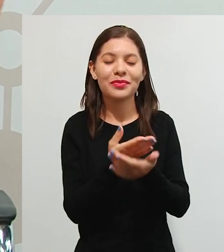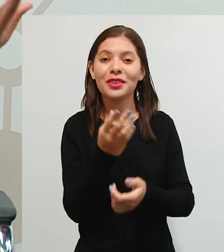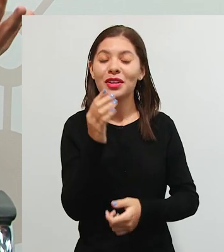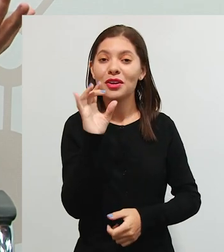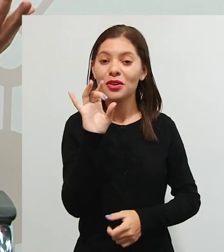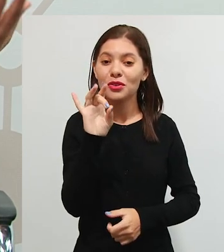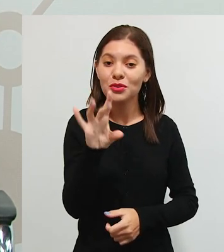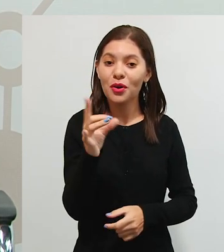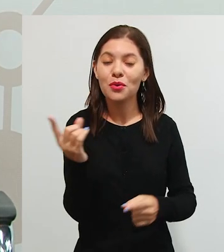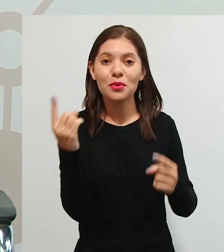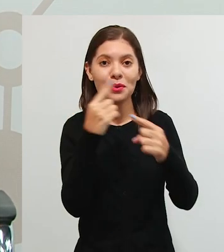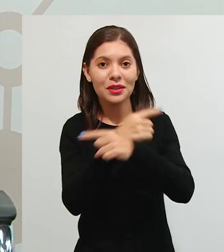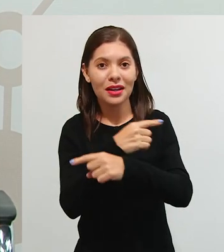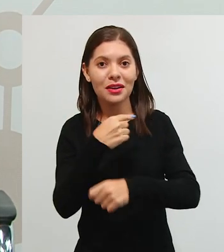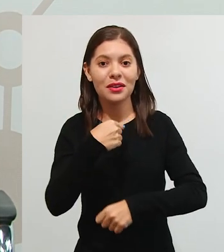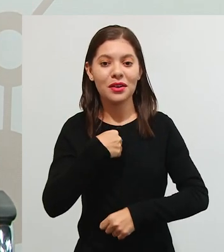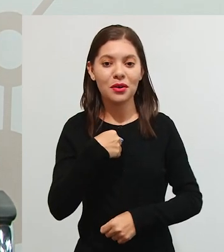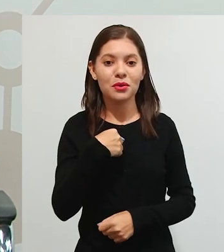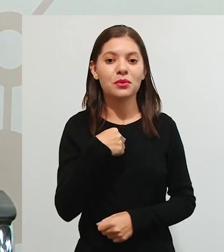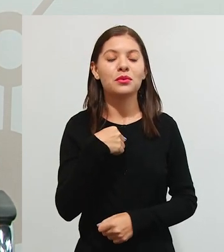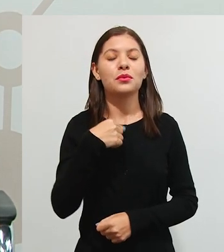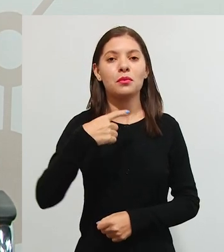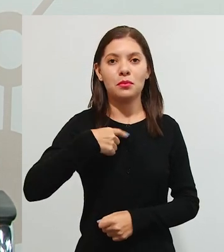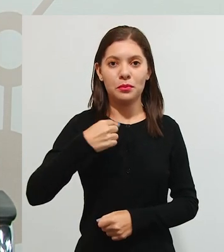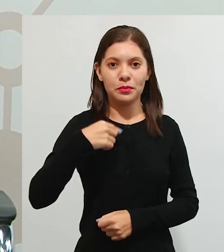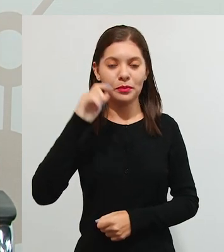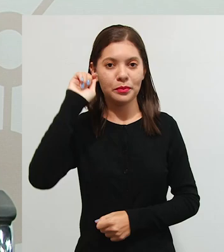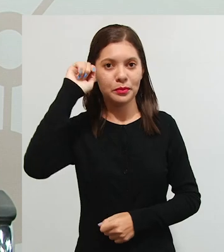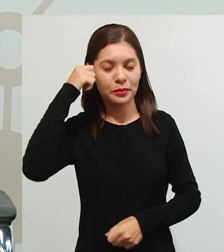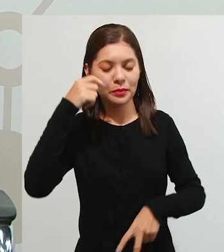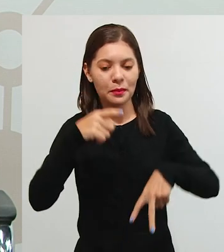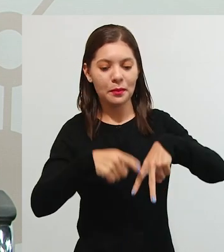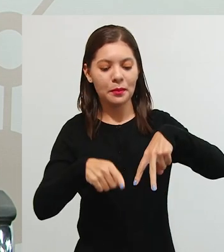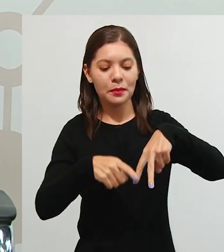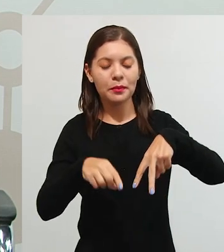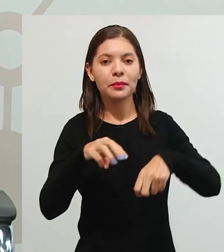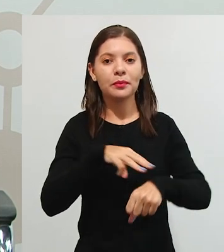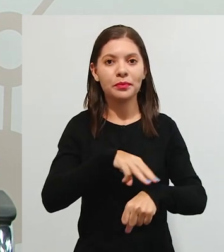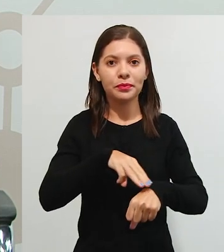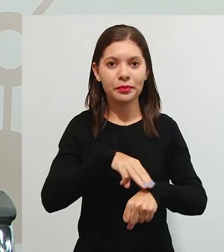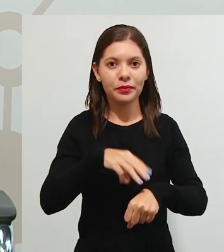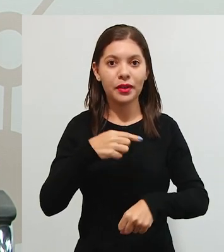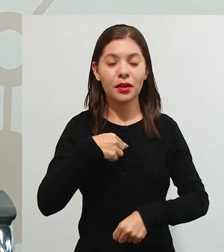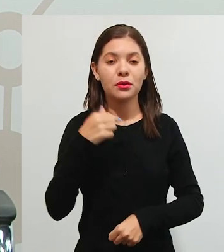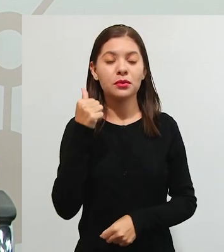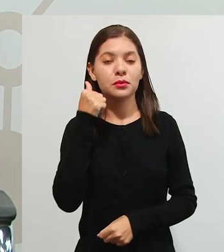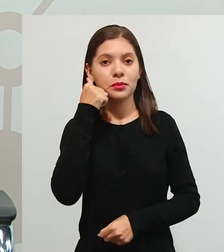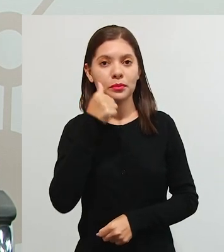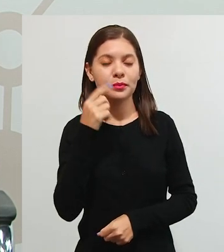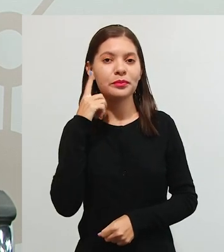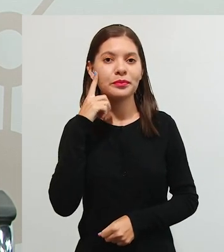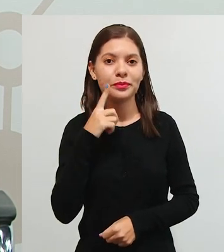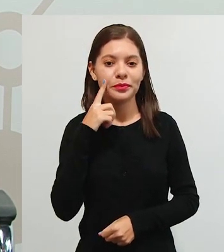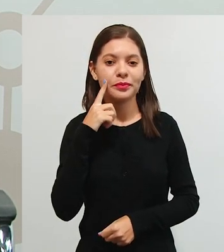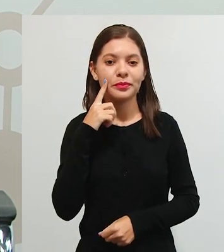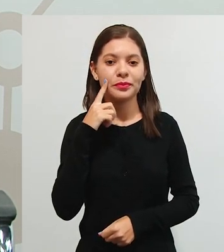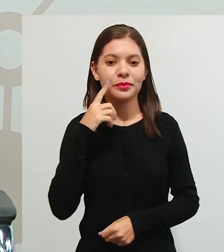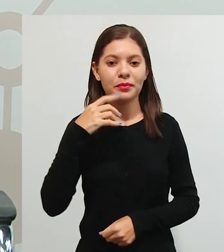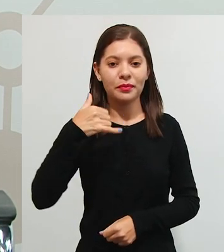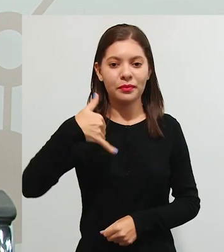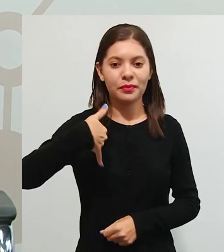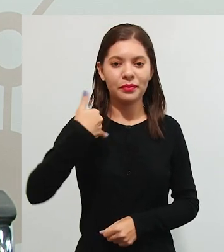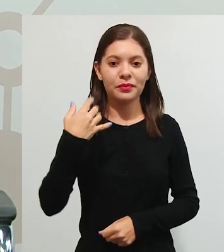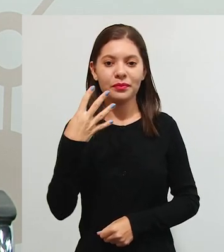Apenas o contrário. Eu estou com uma blusa preta e com uma calça marrom. Eu sou uma mulher parda e tenho